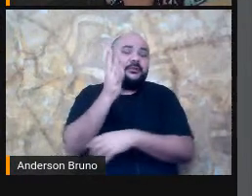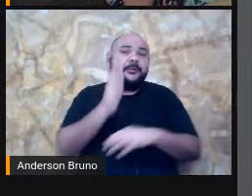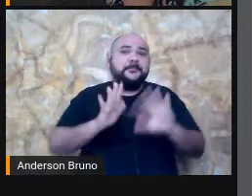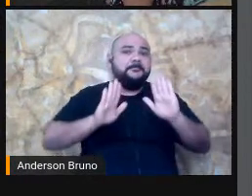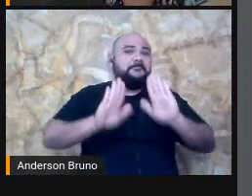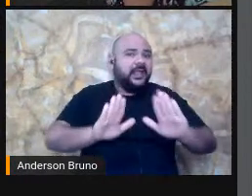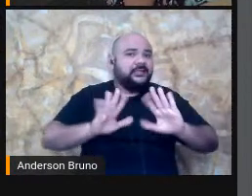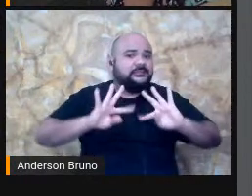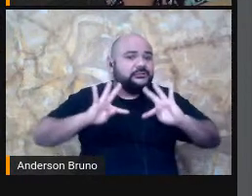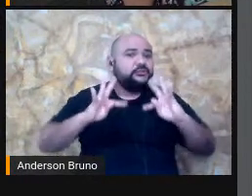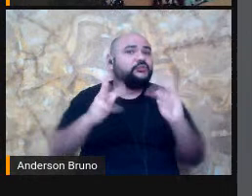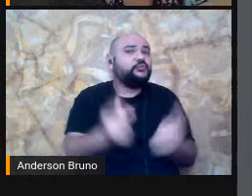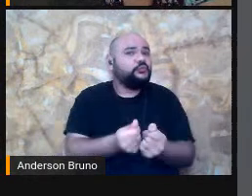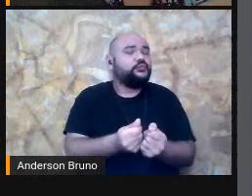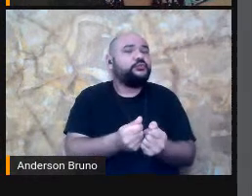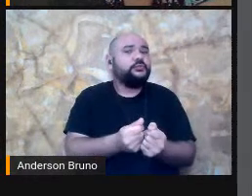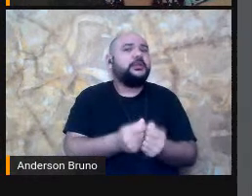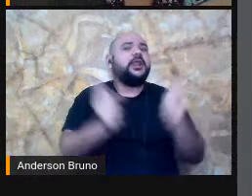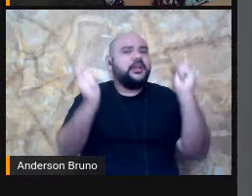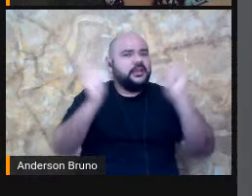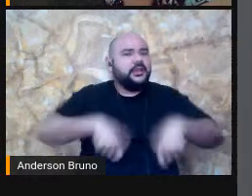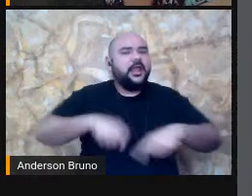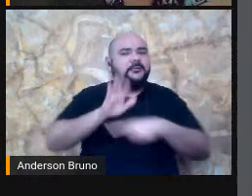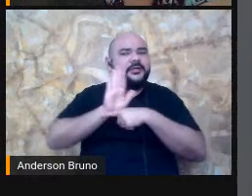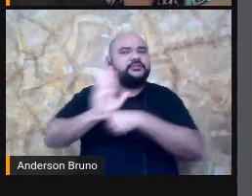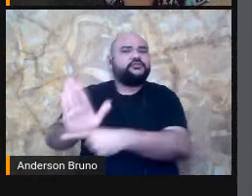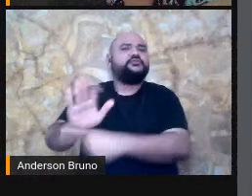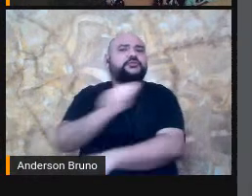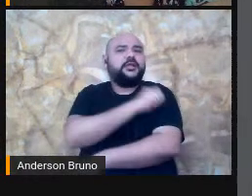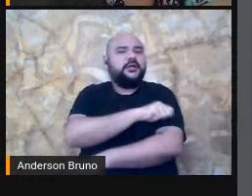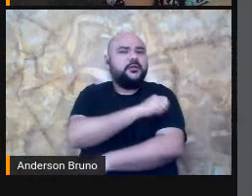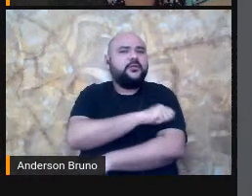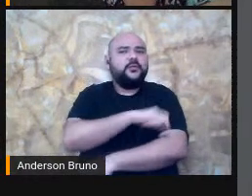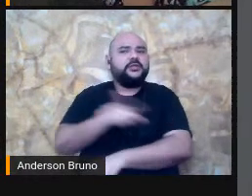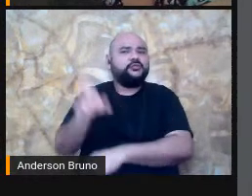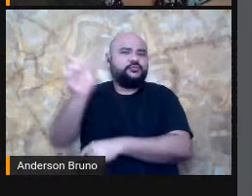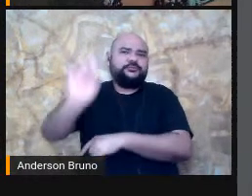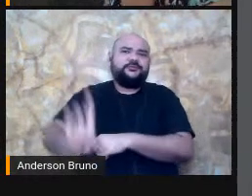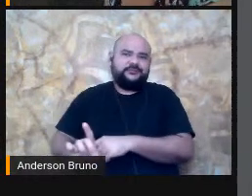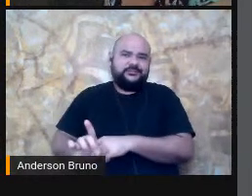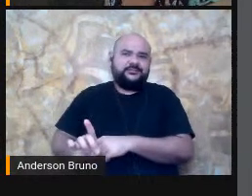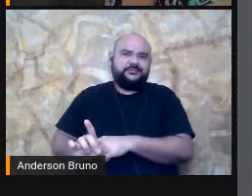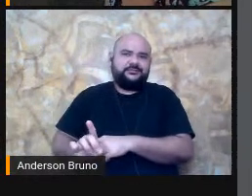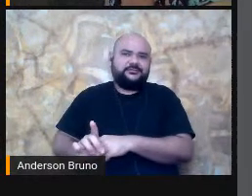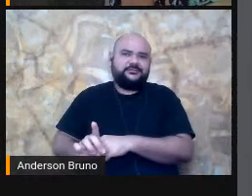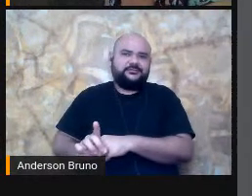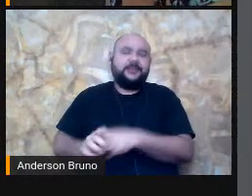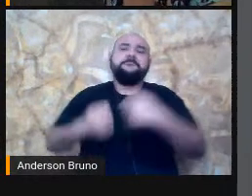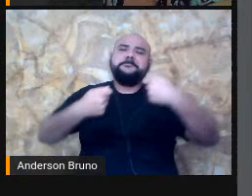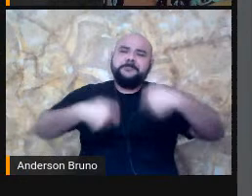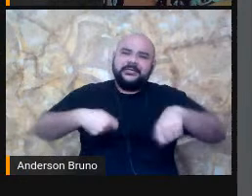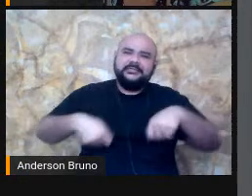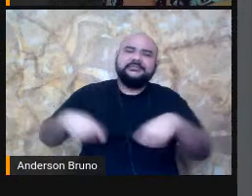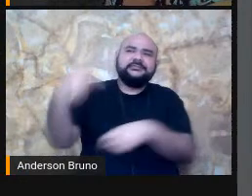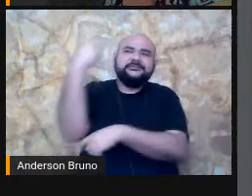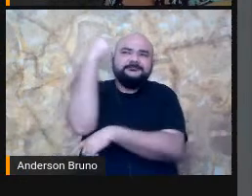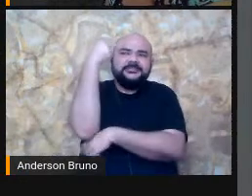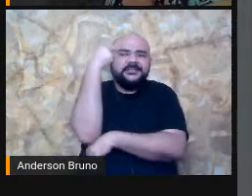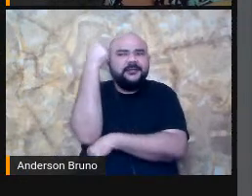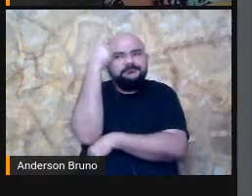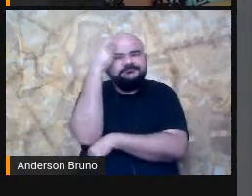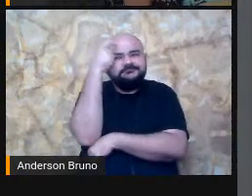Que a gente Abrace isso A escola Não é Só para o menino